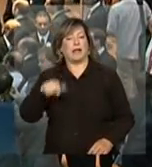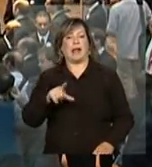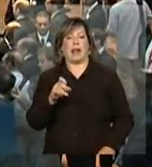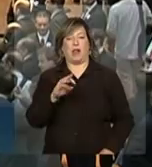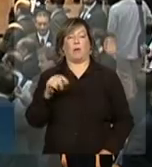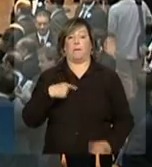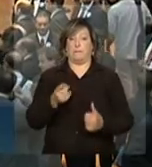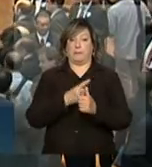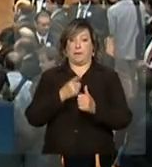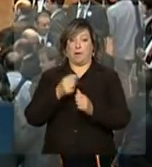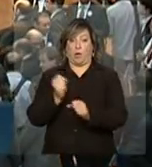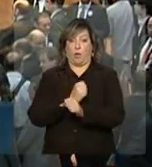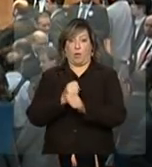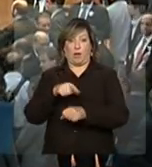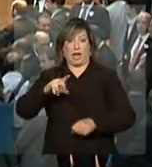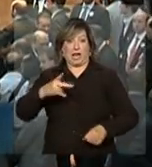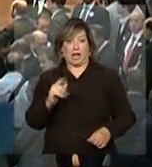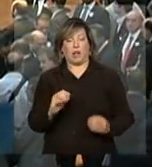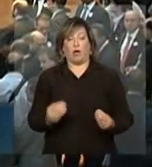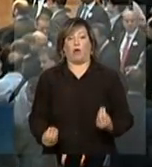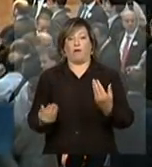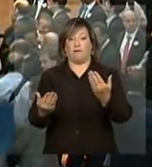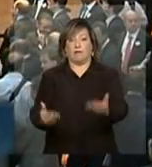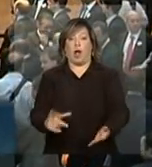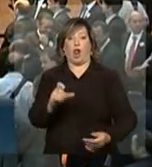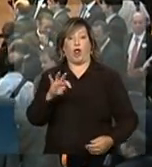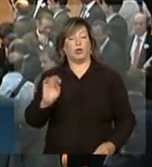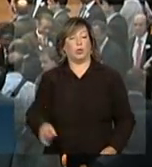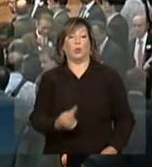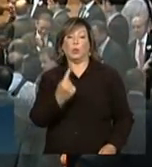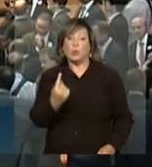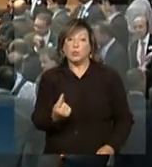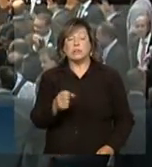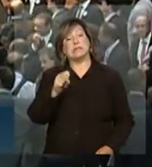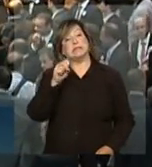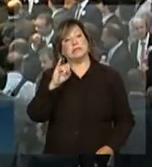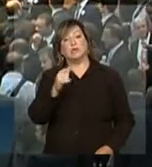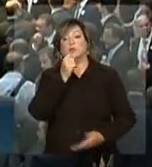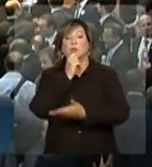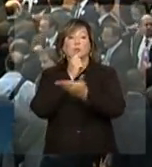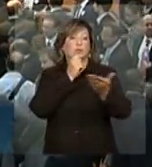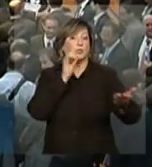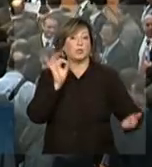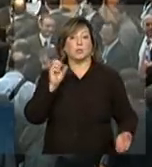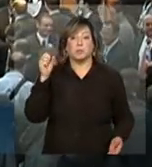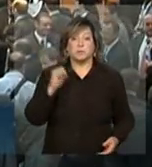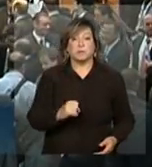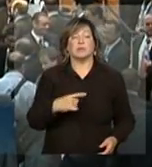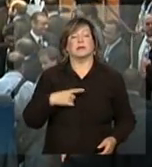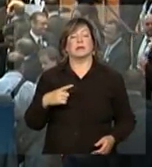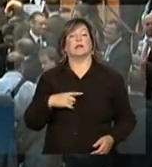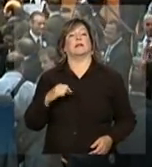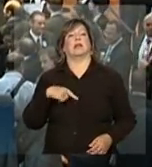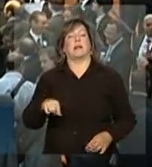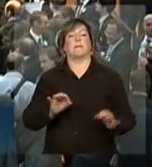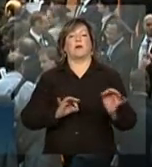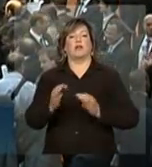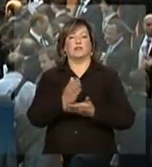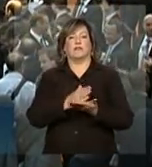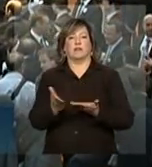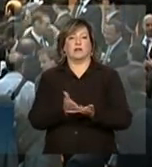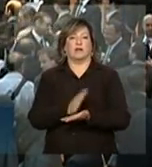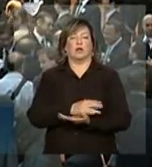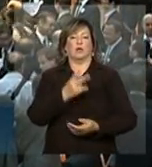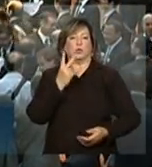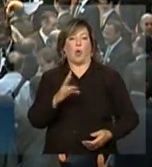Na primeira, a construção da linha será oferecida em lote único. Caso não haja interessado, o projeto fica dividido em duas concessões.